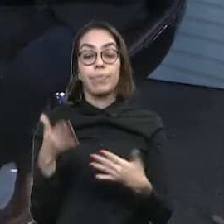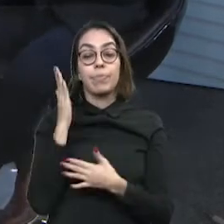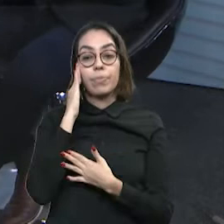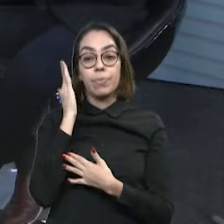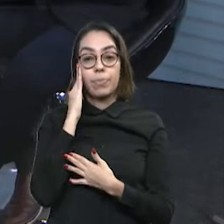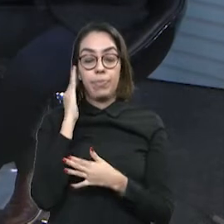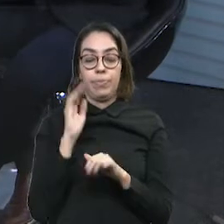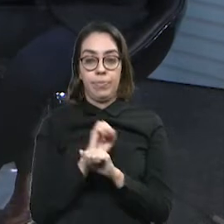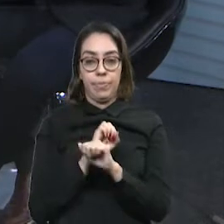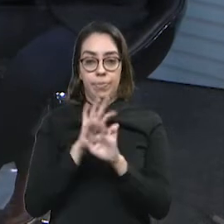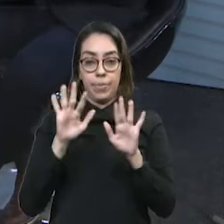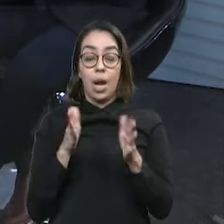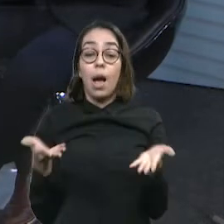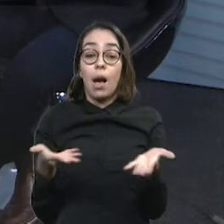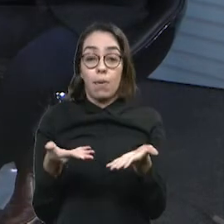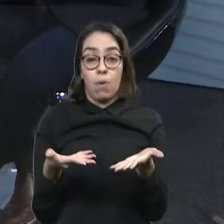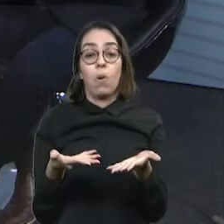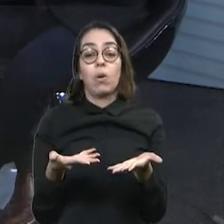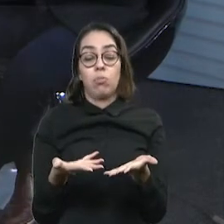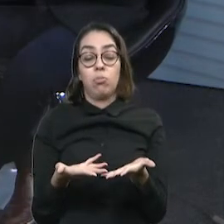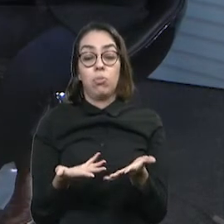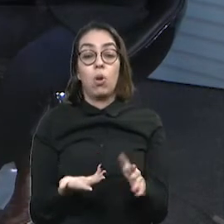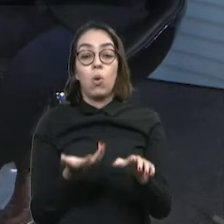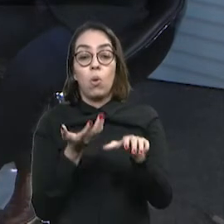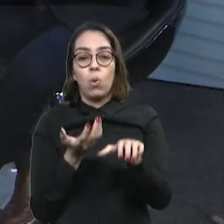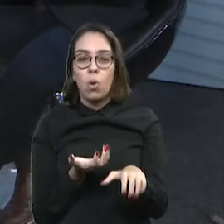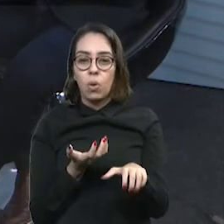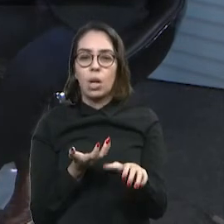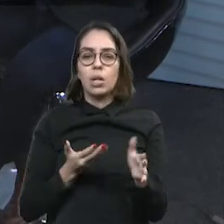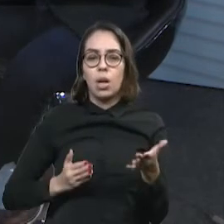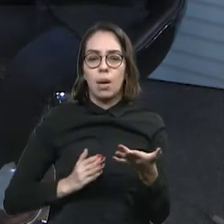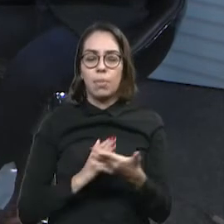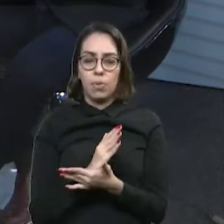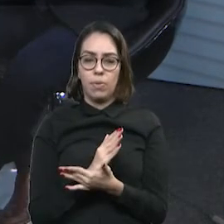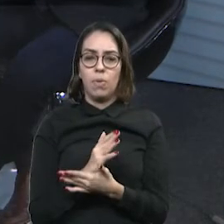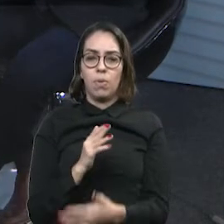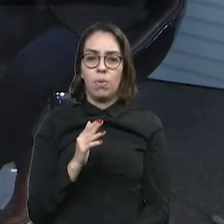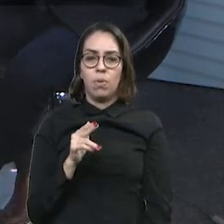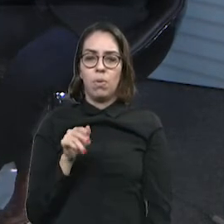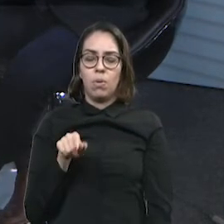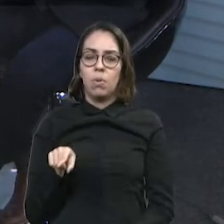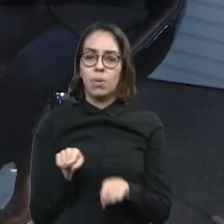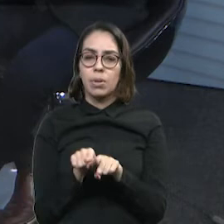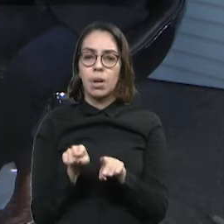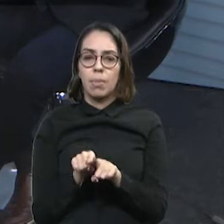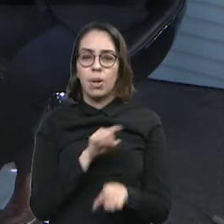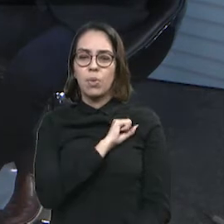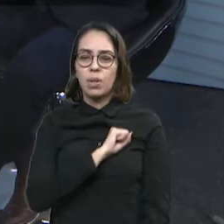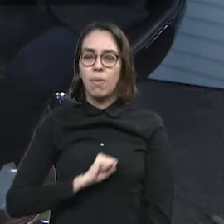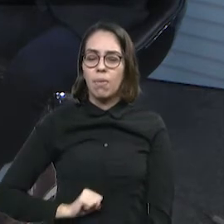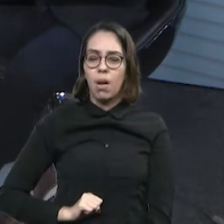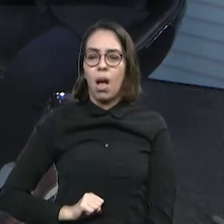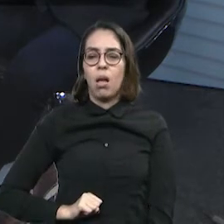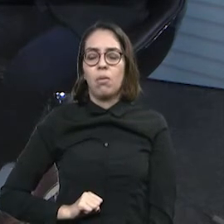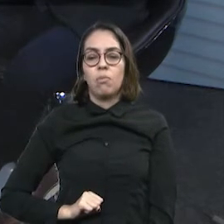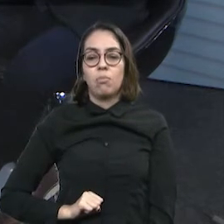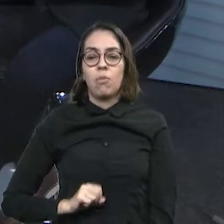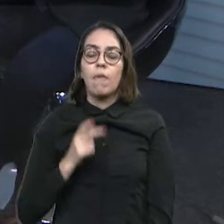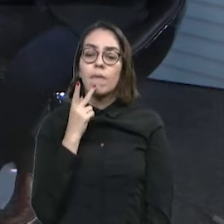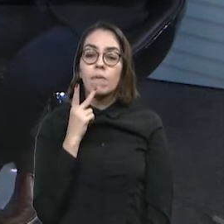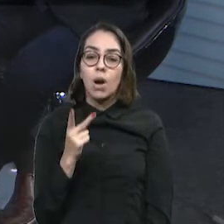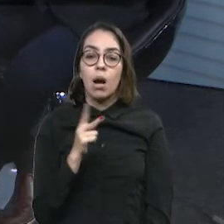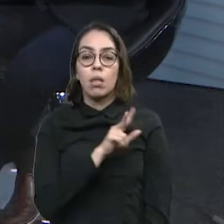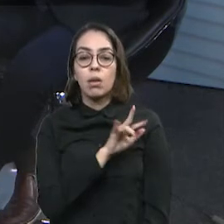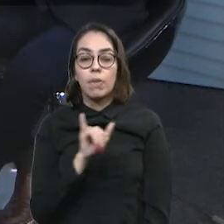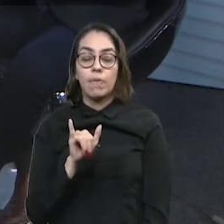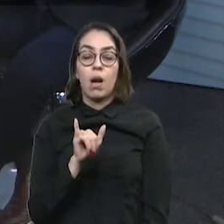o Congresso agora aprovou também a Câmara e o Senado e foi para a sanção presidencial é um projeto que estabelece, unifica a